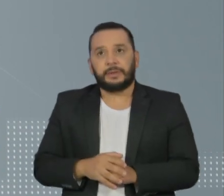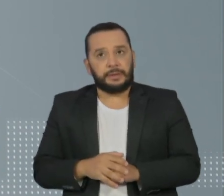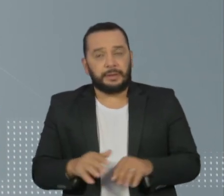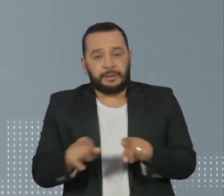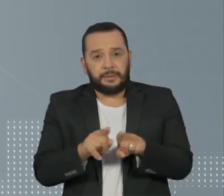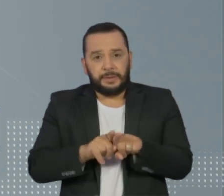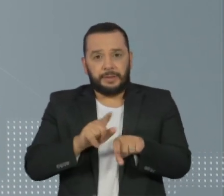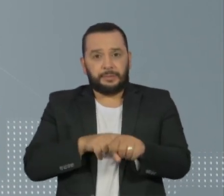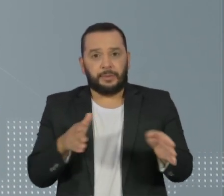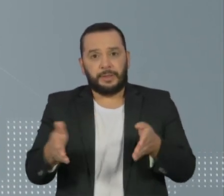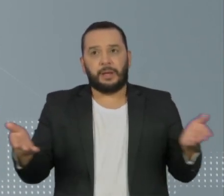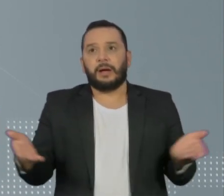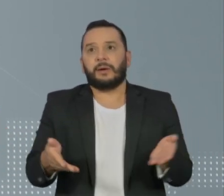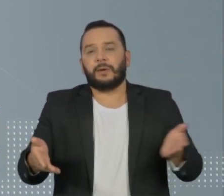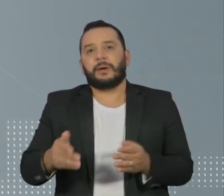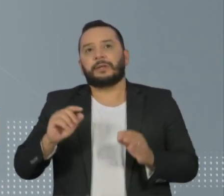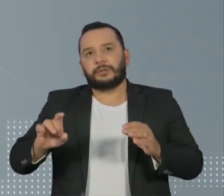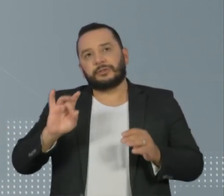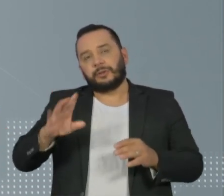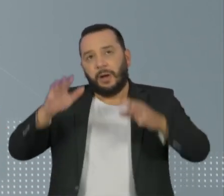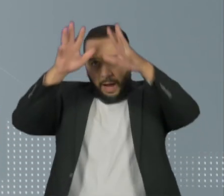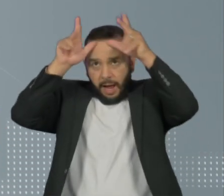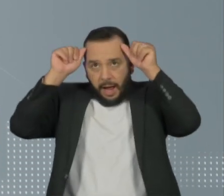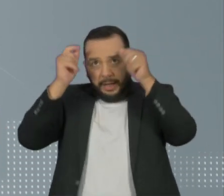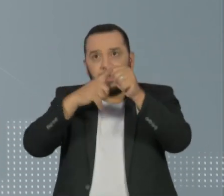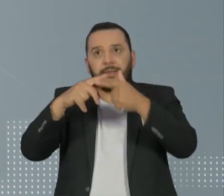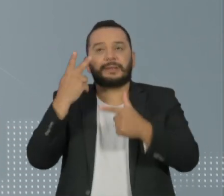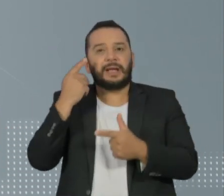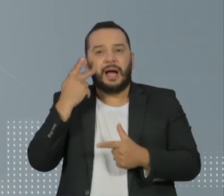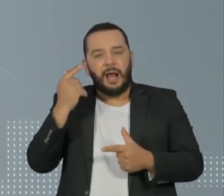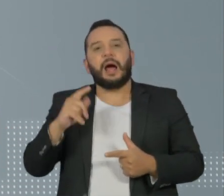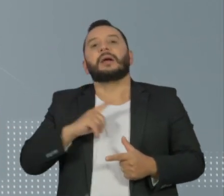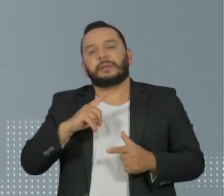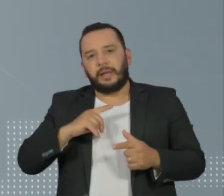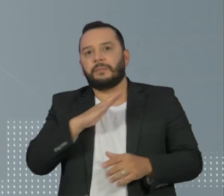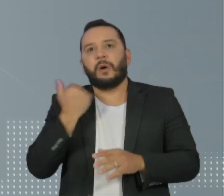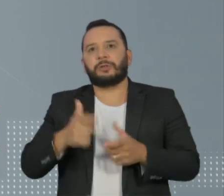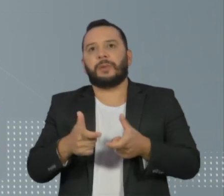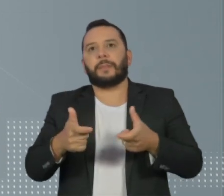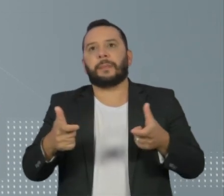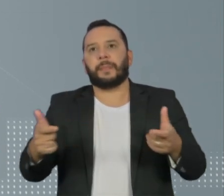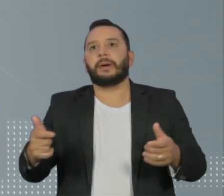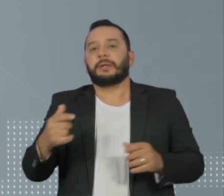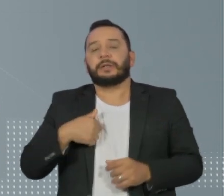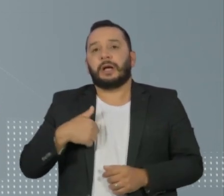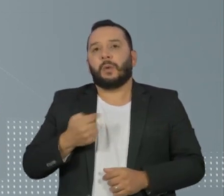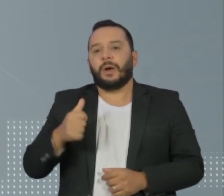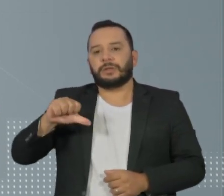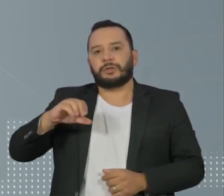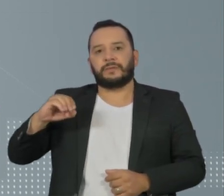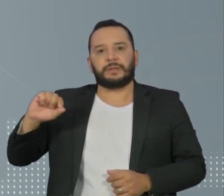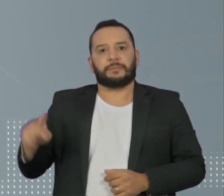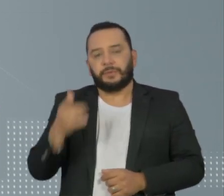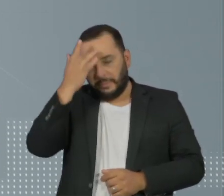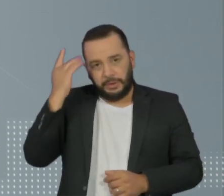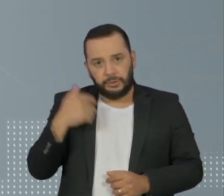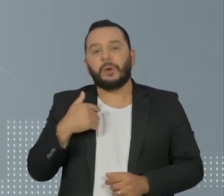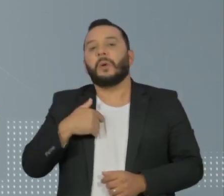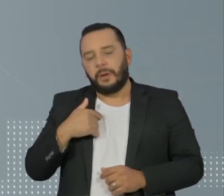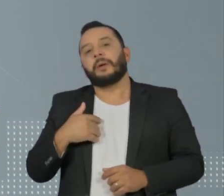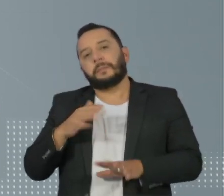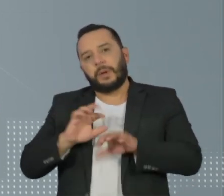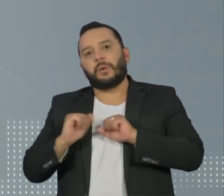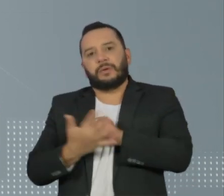Neste momento, apenas os estados do Acre e do Ceará apresentam alta na média de mortes. Quase 900 mil pessoas foram infectadas em São